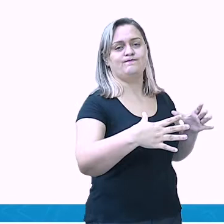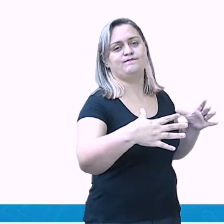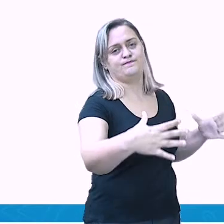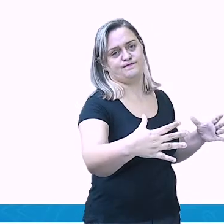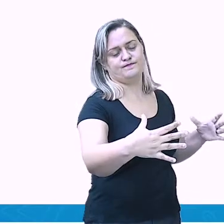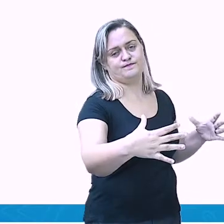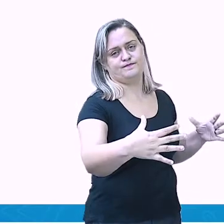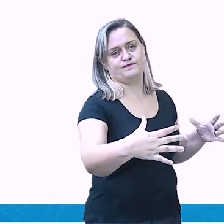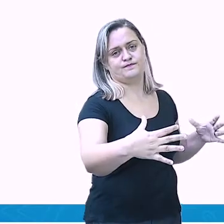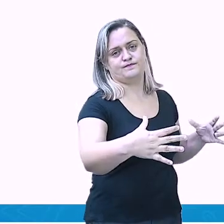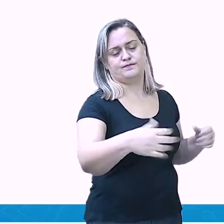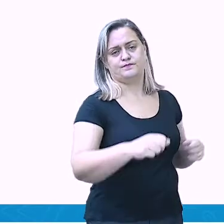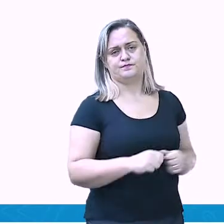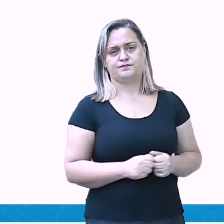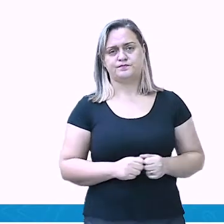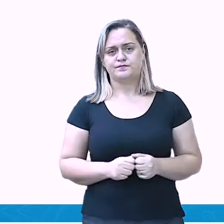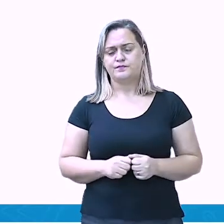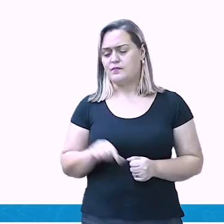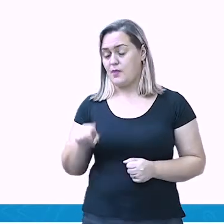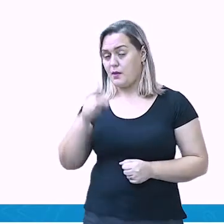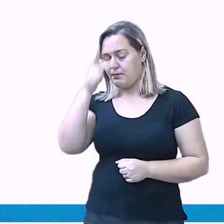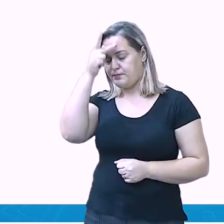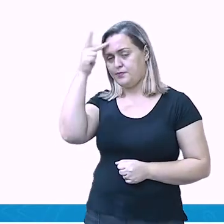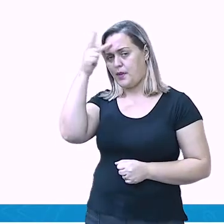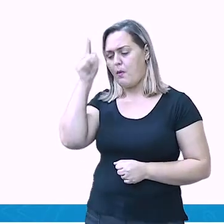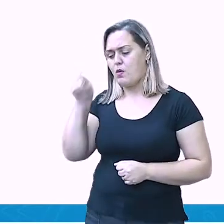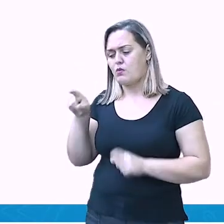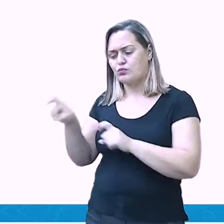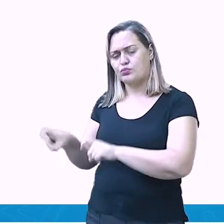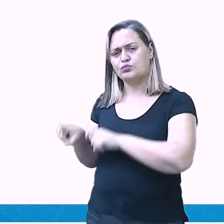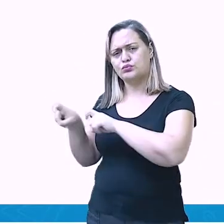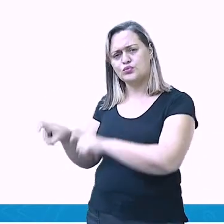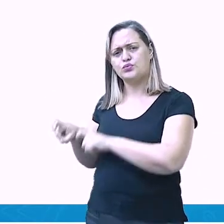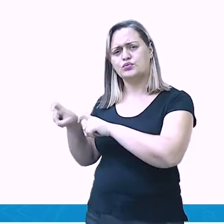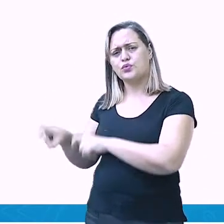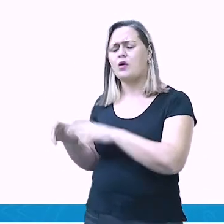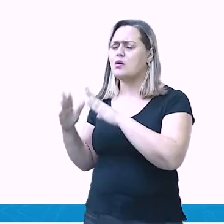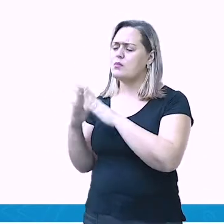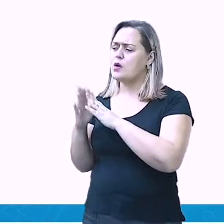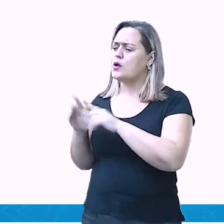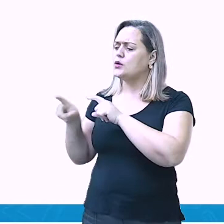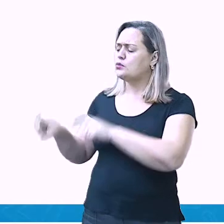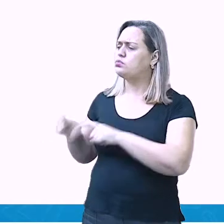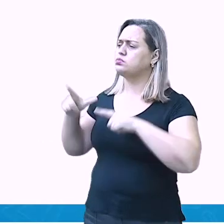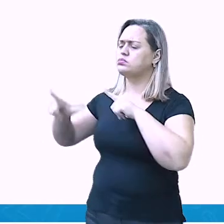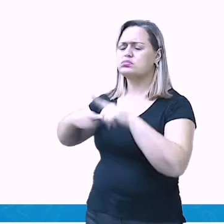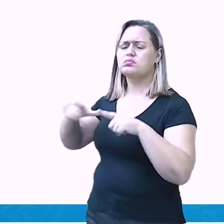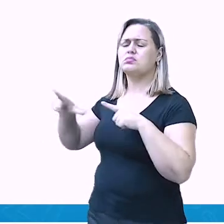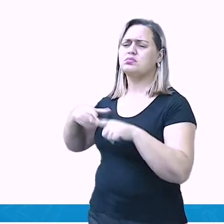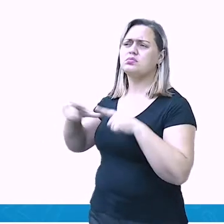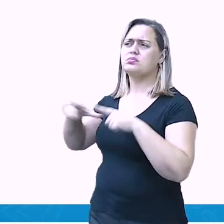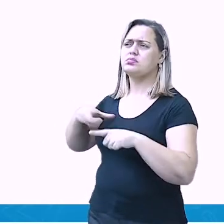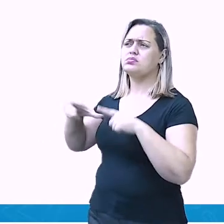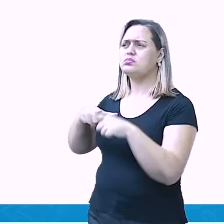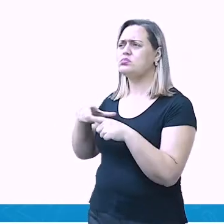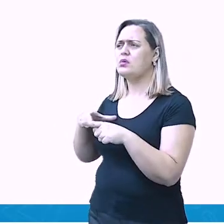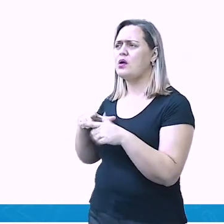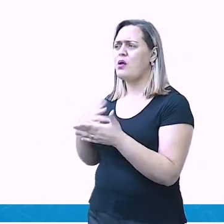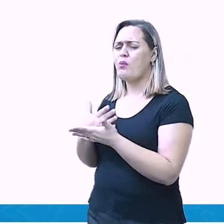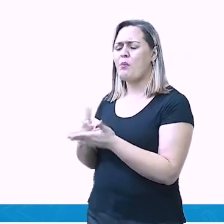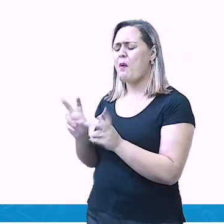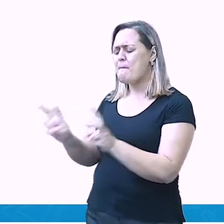pessoas estão ali, vivendo no campo, mas em algum momento ela se encontra em alguma dificuldade e percebe que é